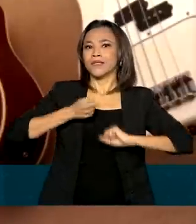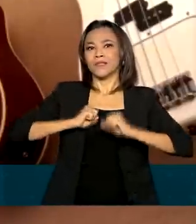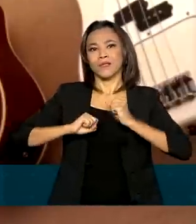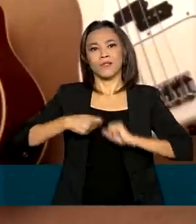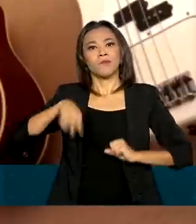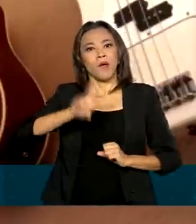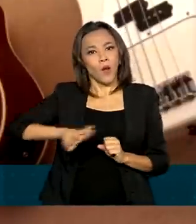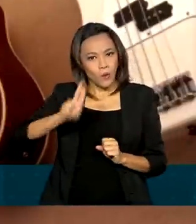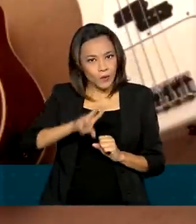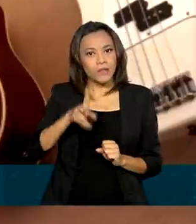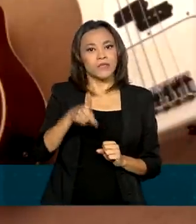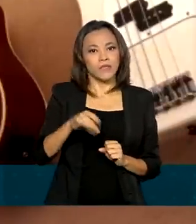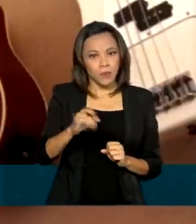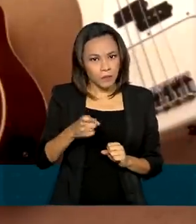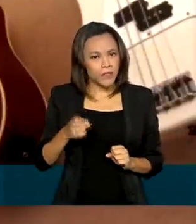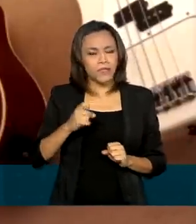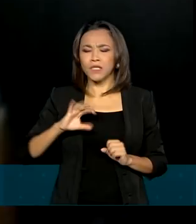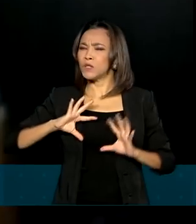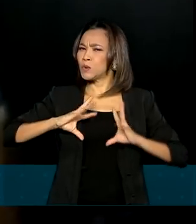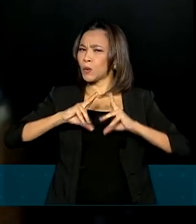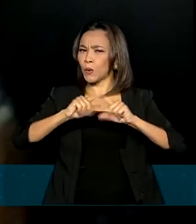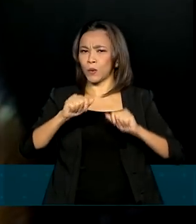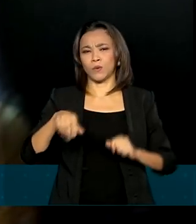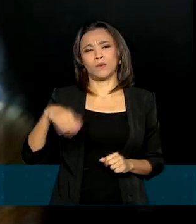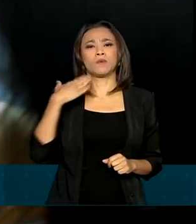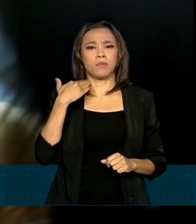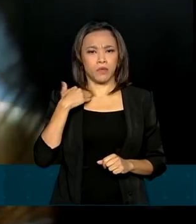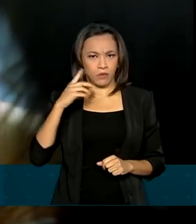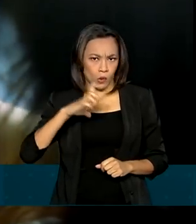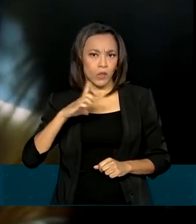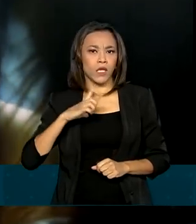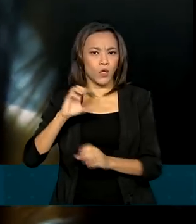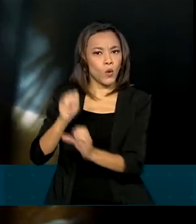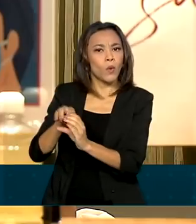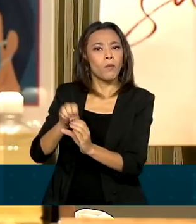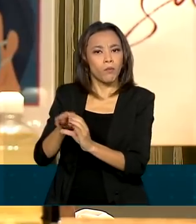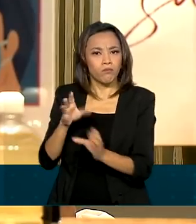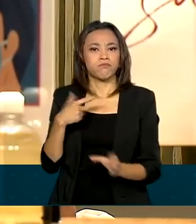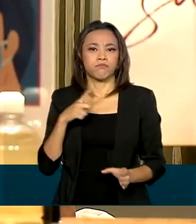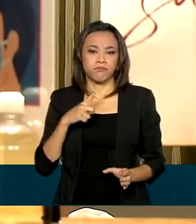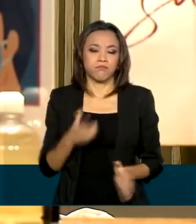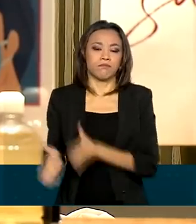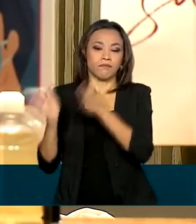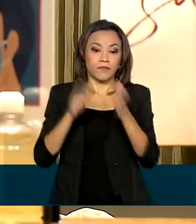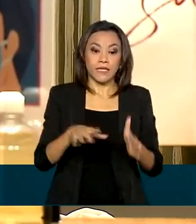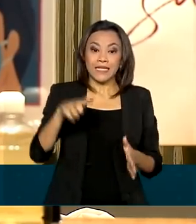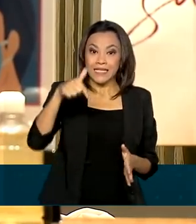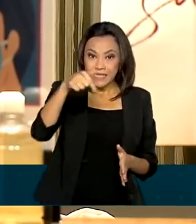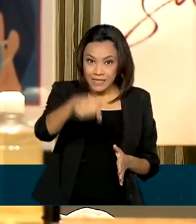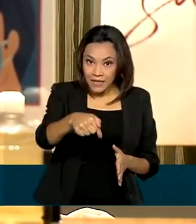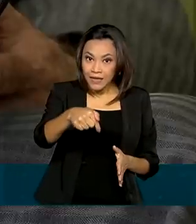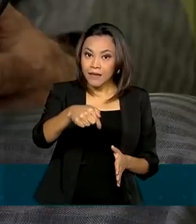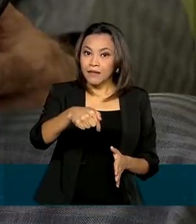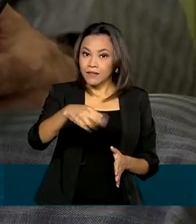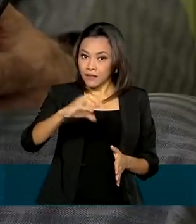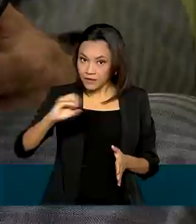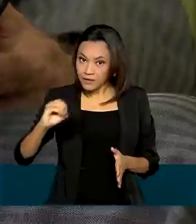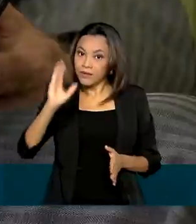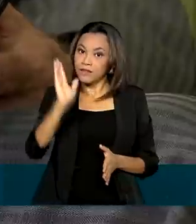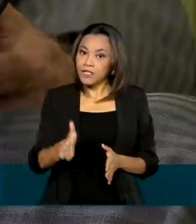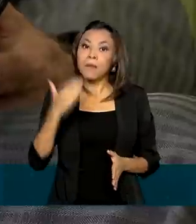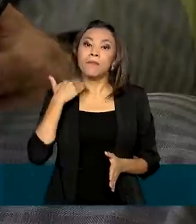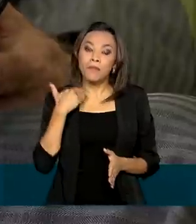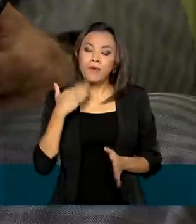utilizar em todas as instituições financeiras onde eu tenho conta. Até o momento, 762 instituições financeiras estão